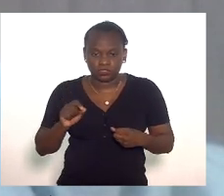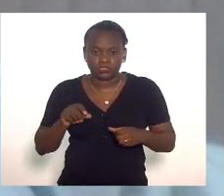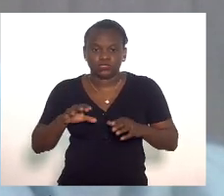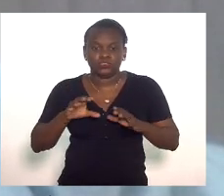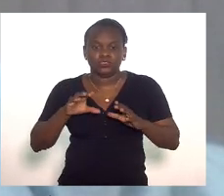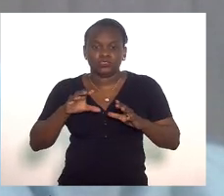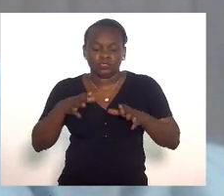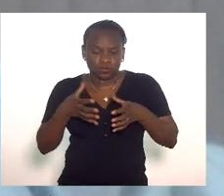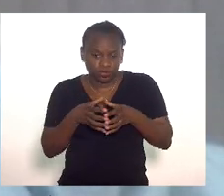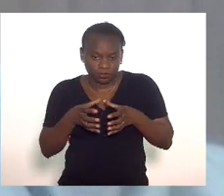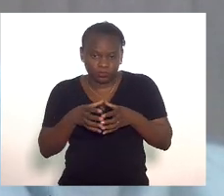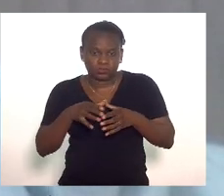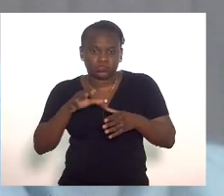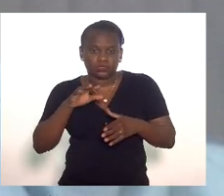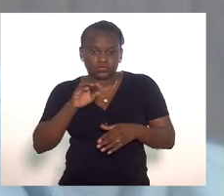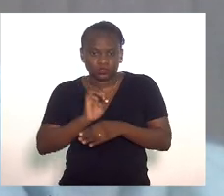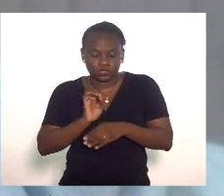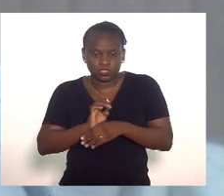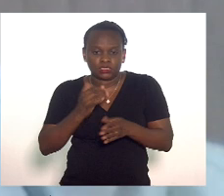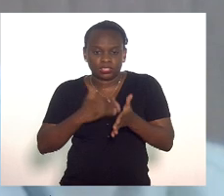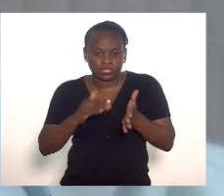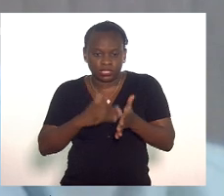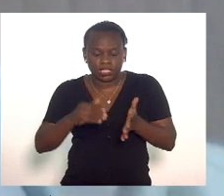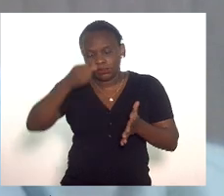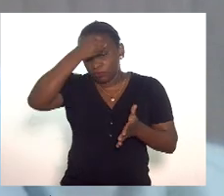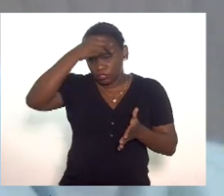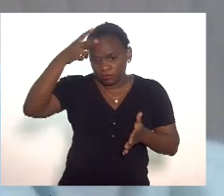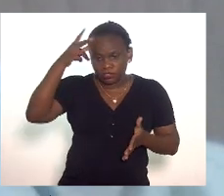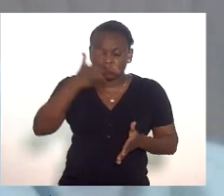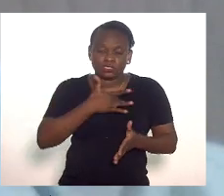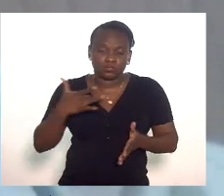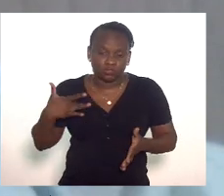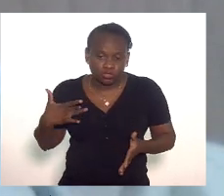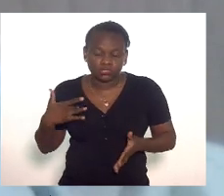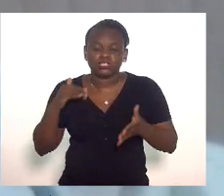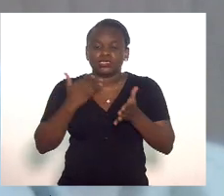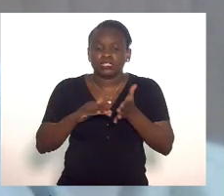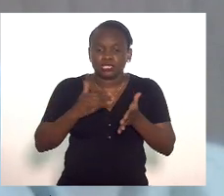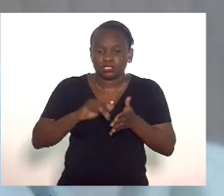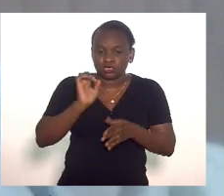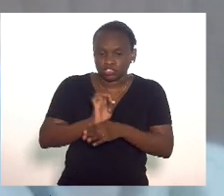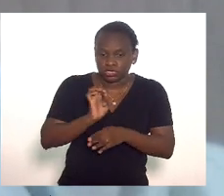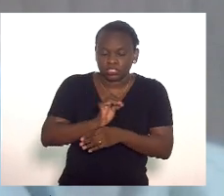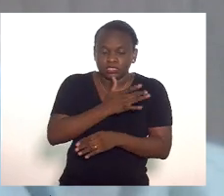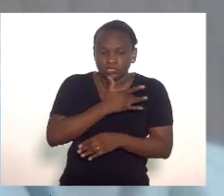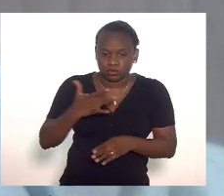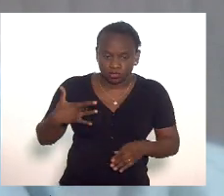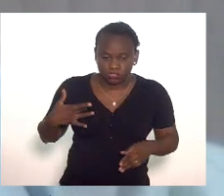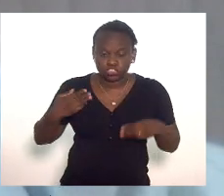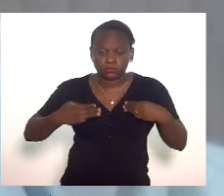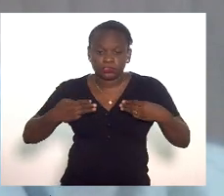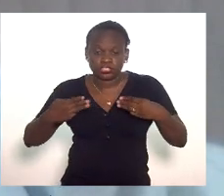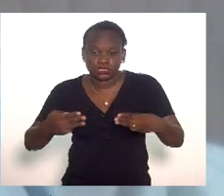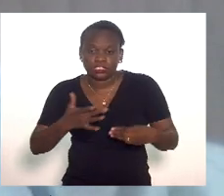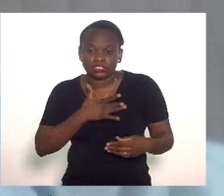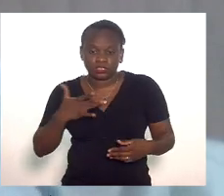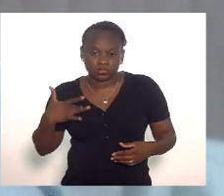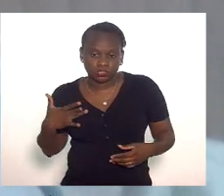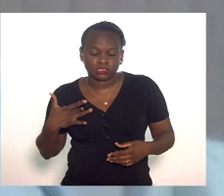conselho estadual dos secretários municipais de saúde da secretaria de estado de saúde do ministério da saúde